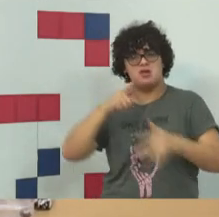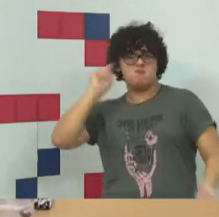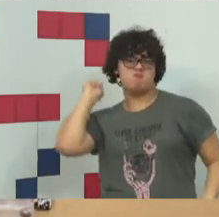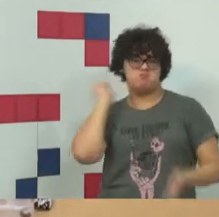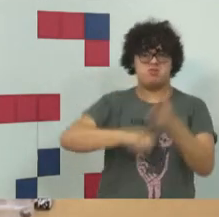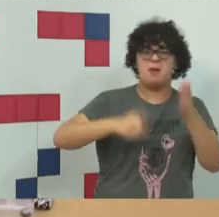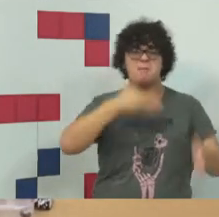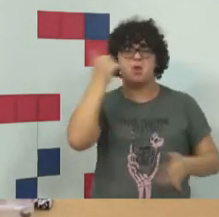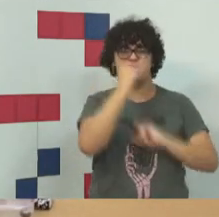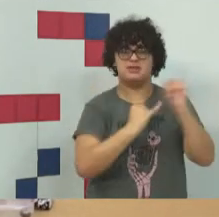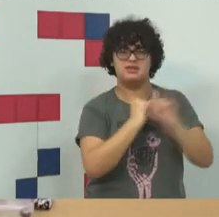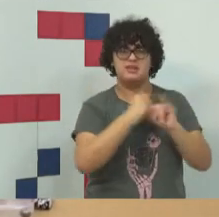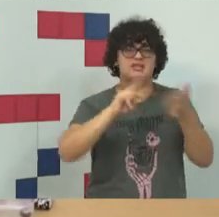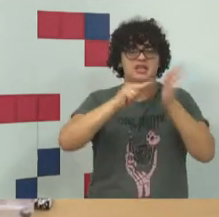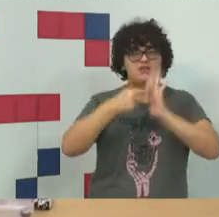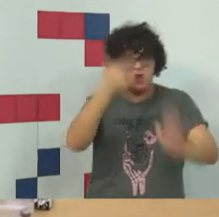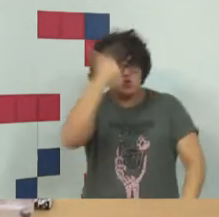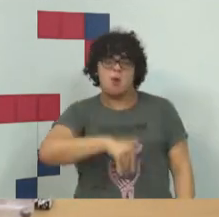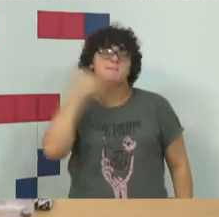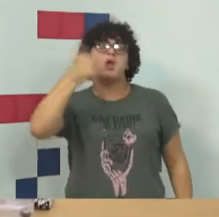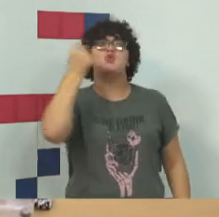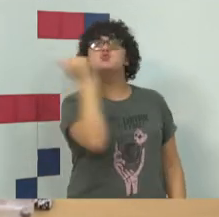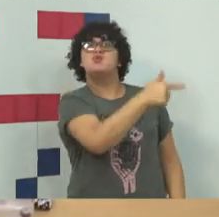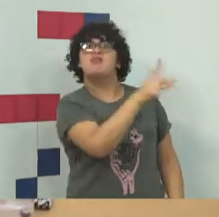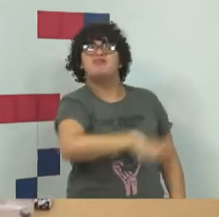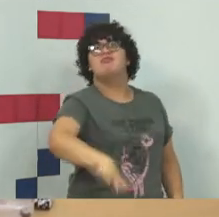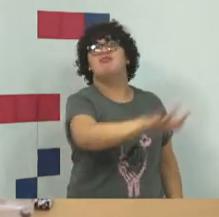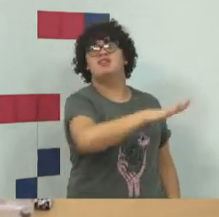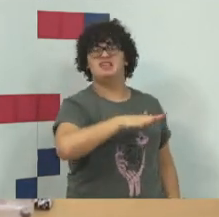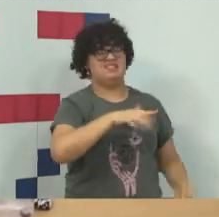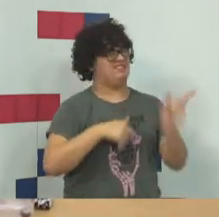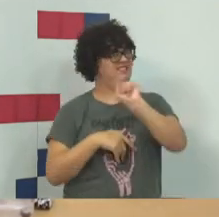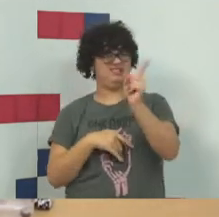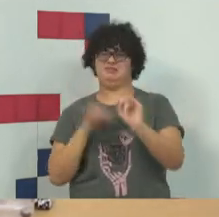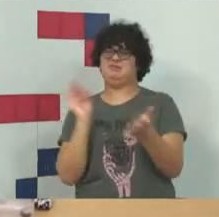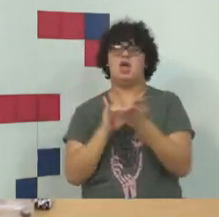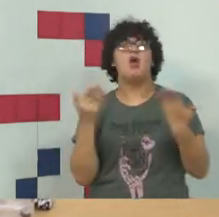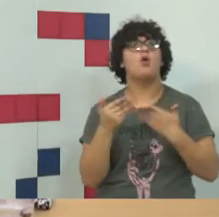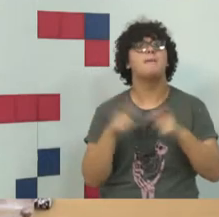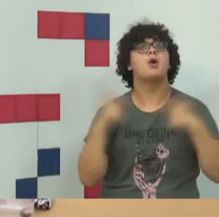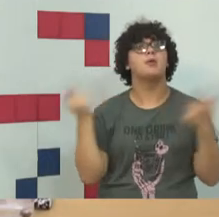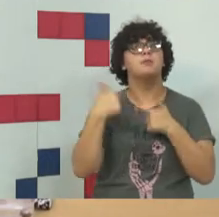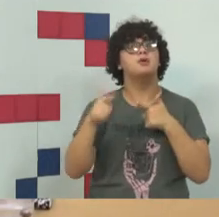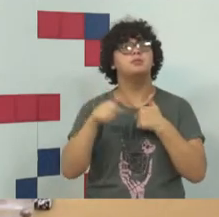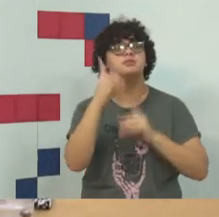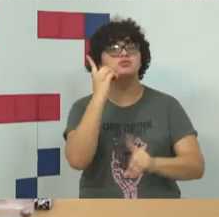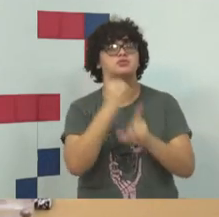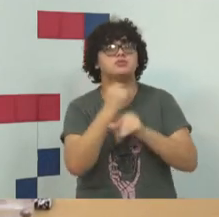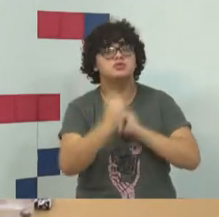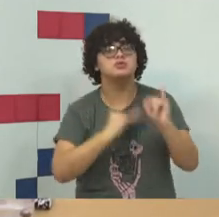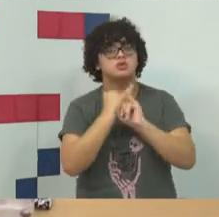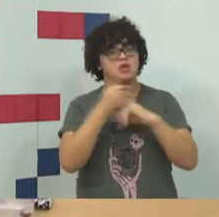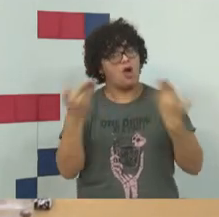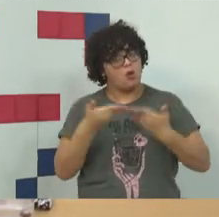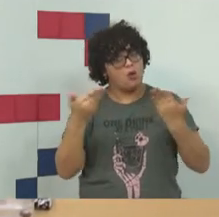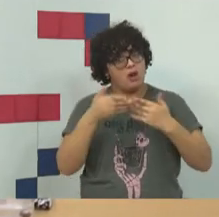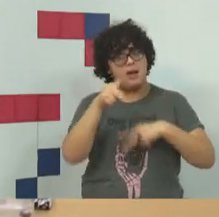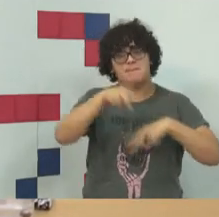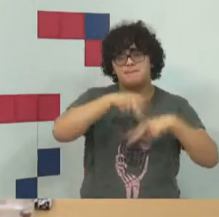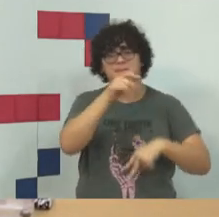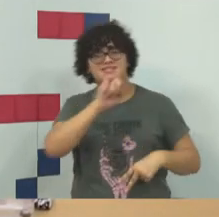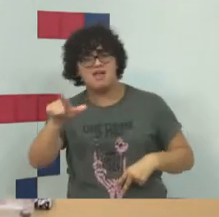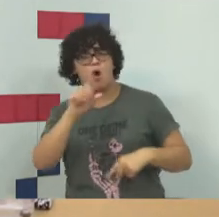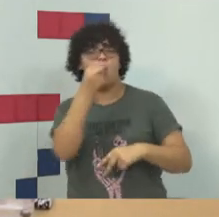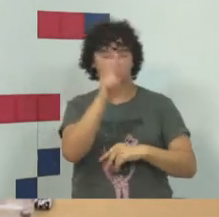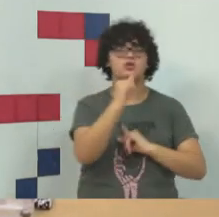internet advoga melhor que os demais. Essa não é a realidade. O nosso problema hoje do direito penal informático, do direito